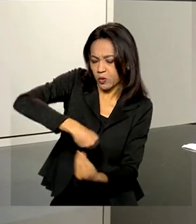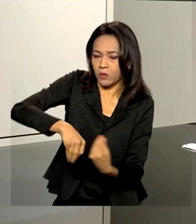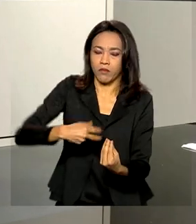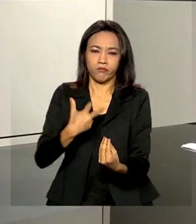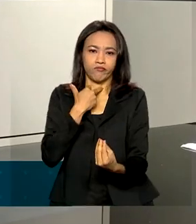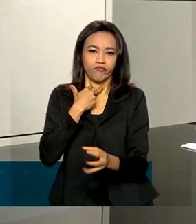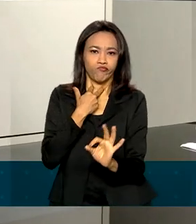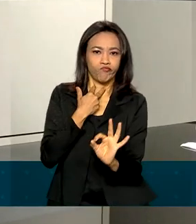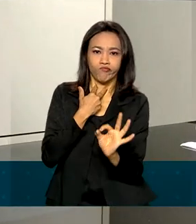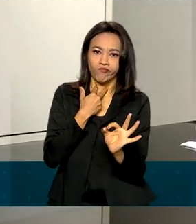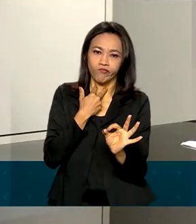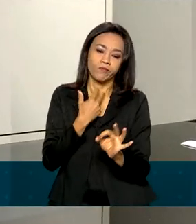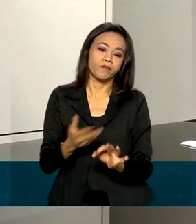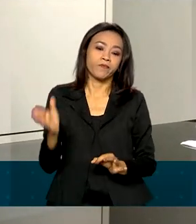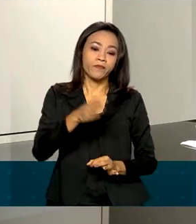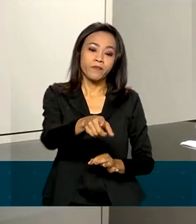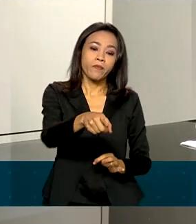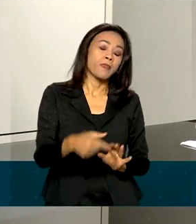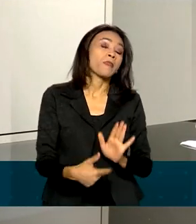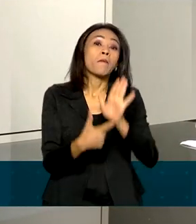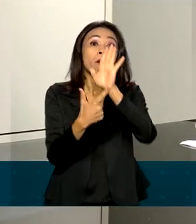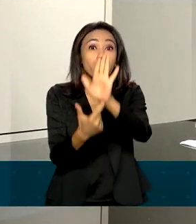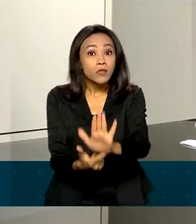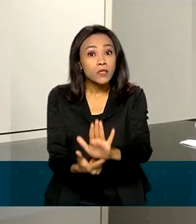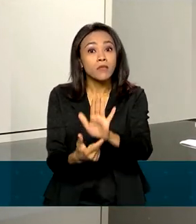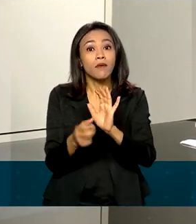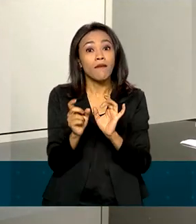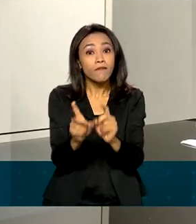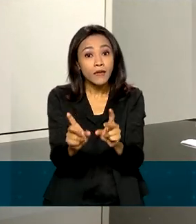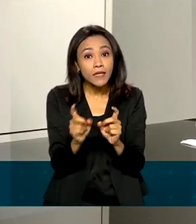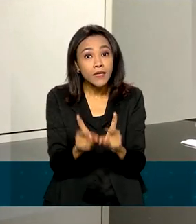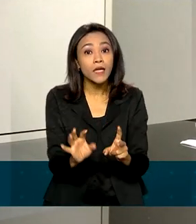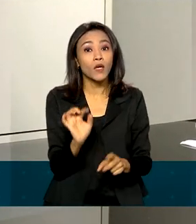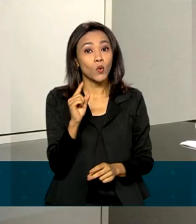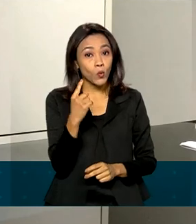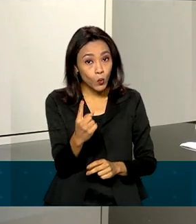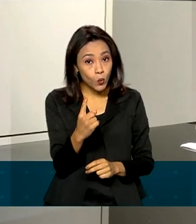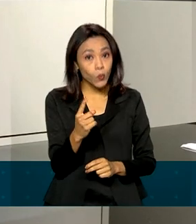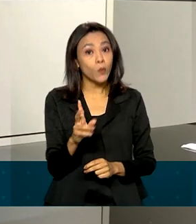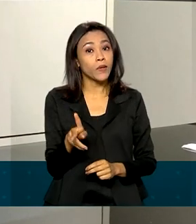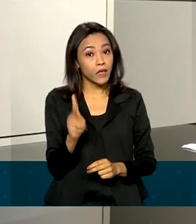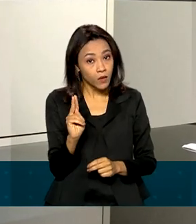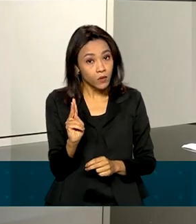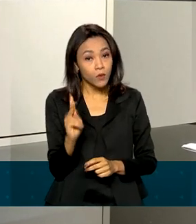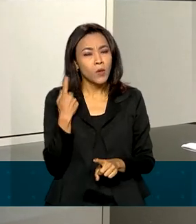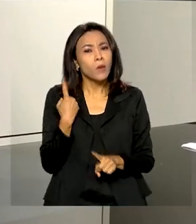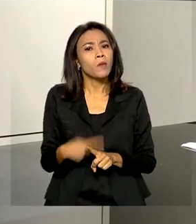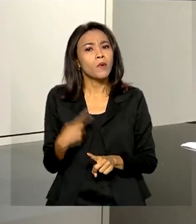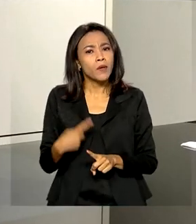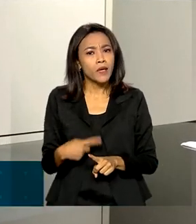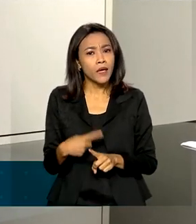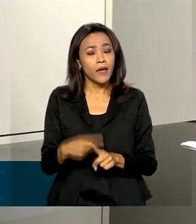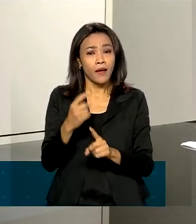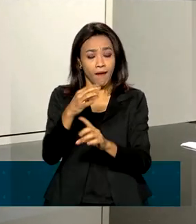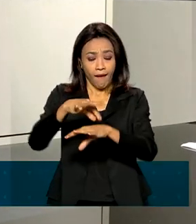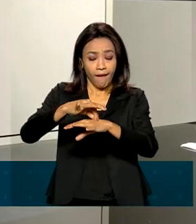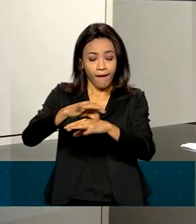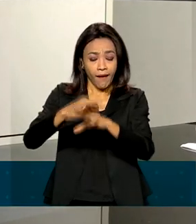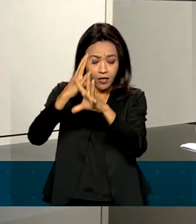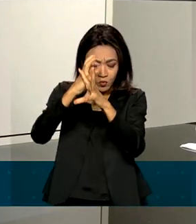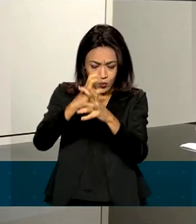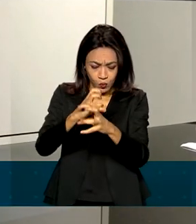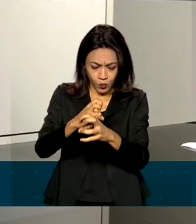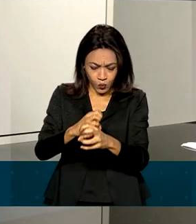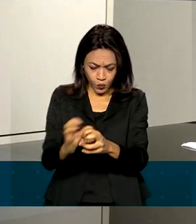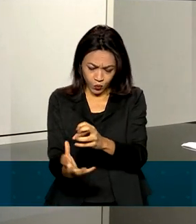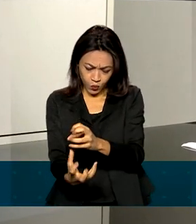expor à venda para o consumidor um quilo. Por quê? Porque a carne moída é um produto mais